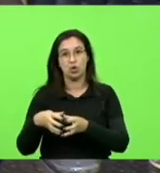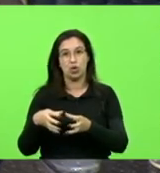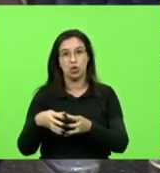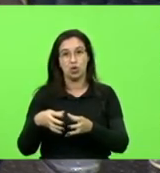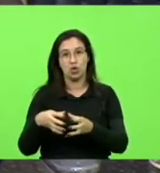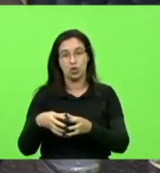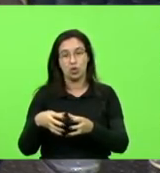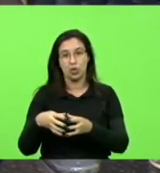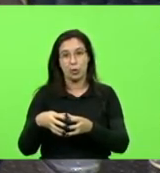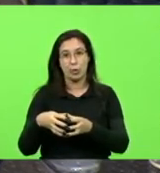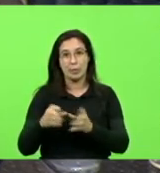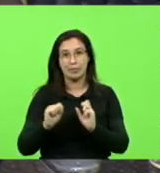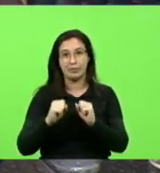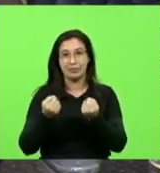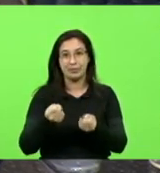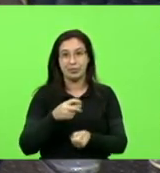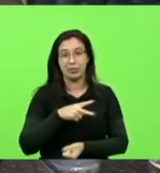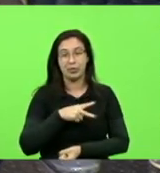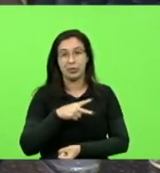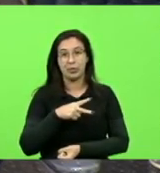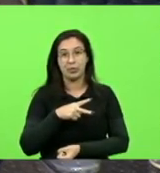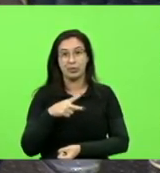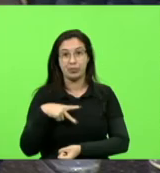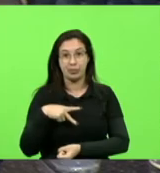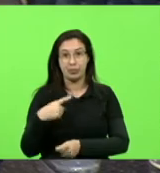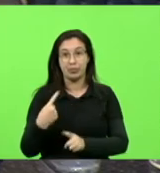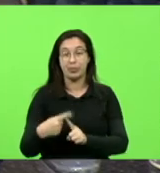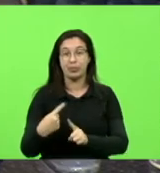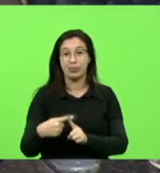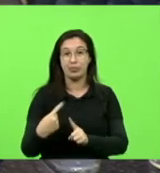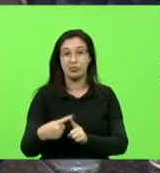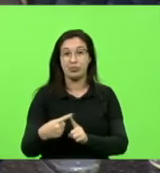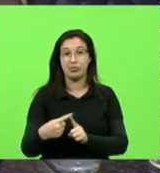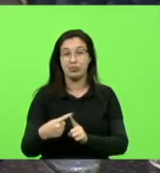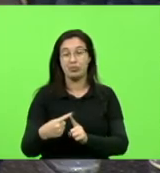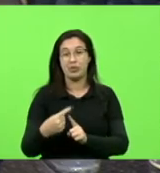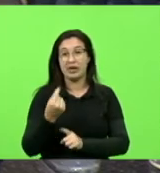dele passou um pouquinho daquele que é o mínimo para poder ser ajudado.